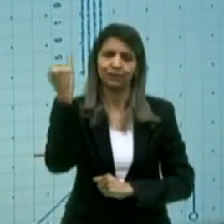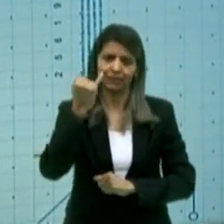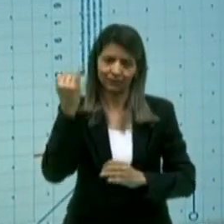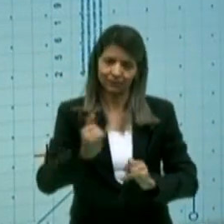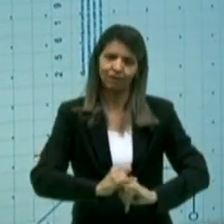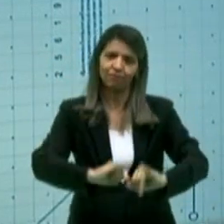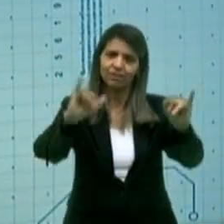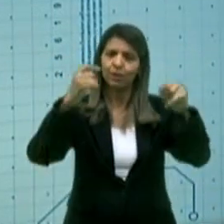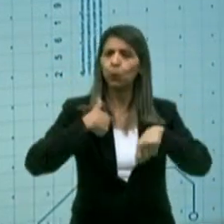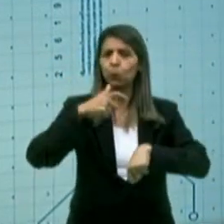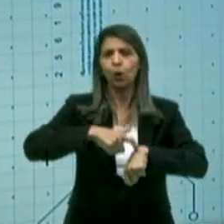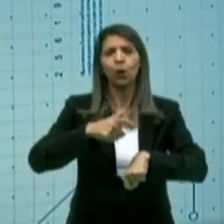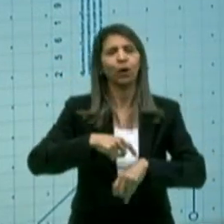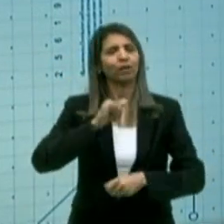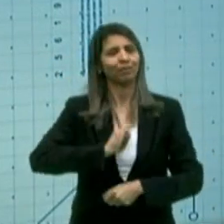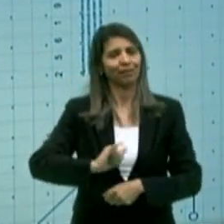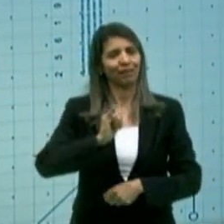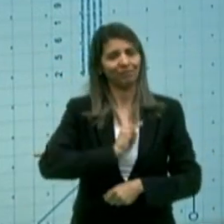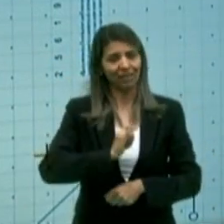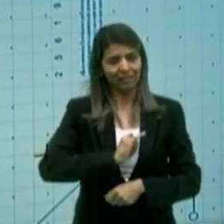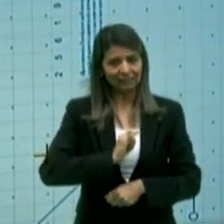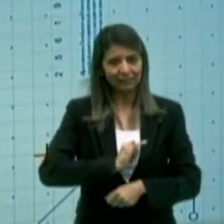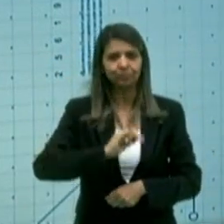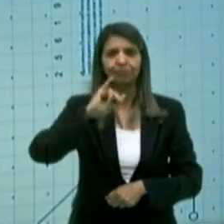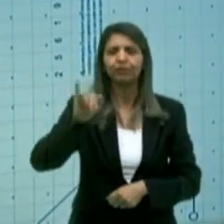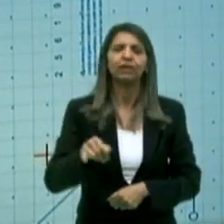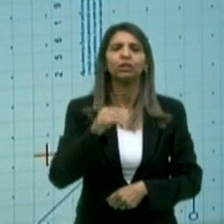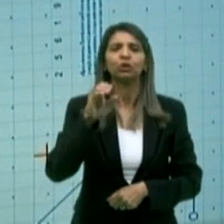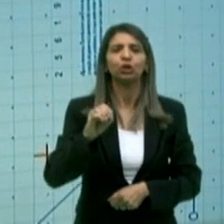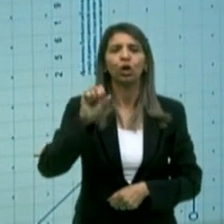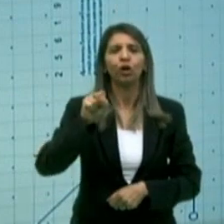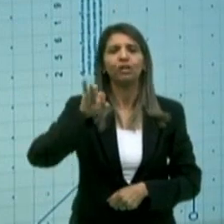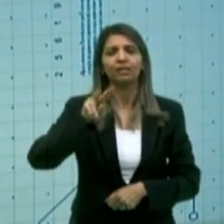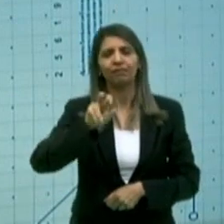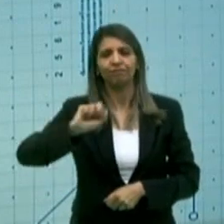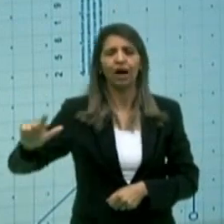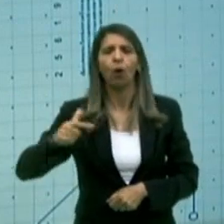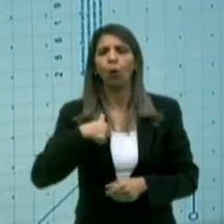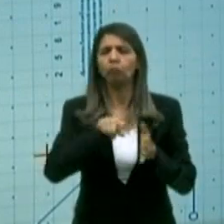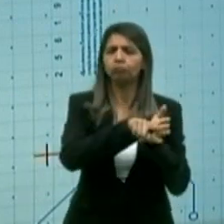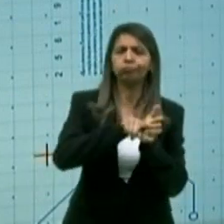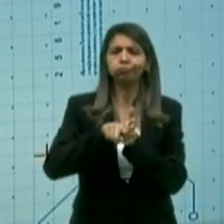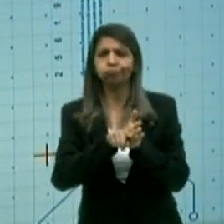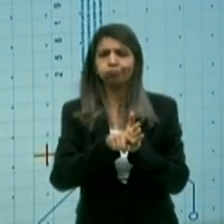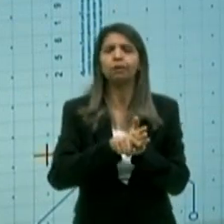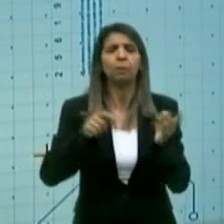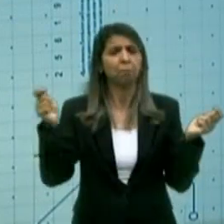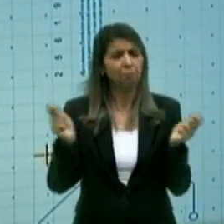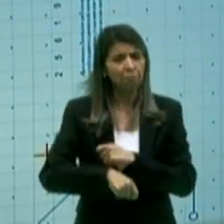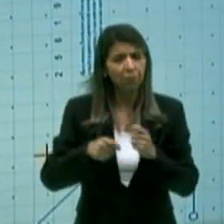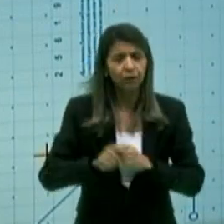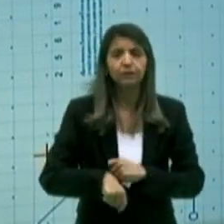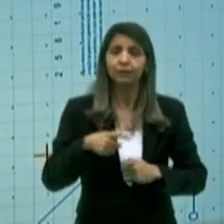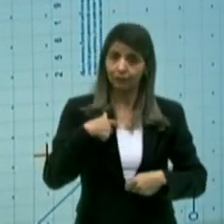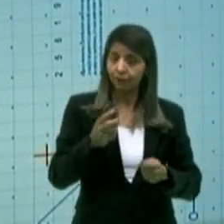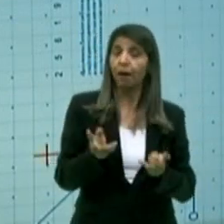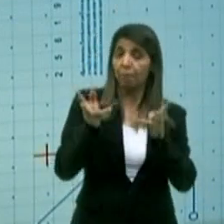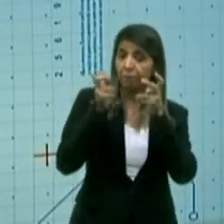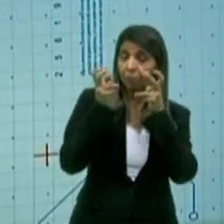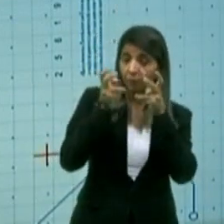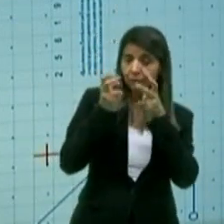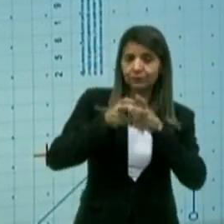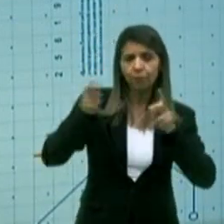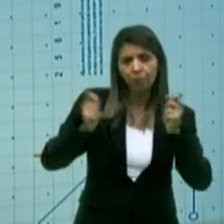durante o nosso intervalo, o Josival Pereira faz a análise desse primeiro bloco. Você pode acompanhar essa